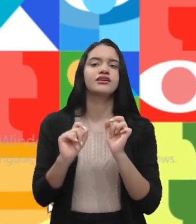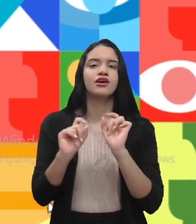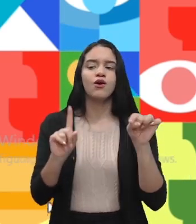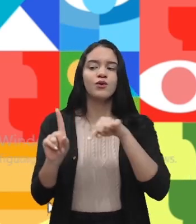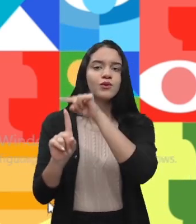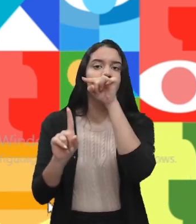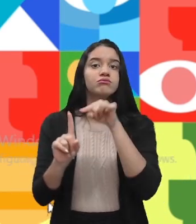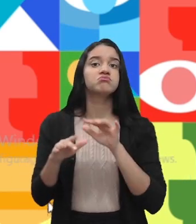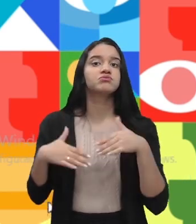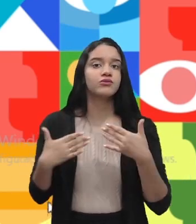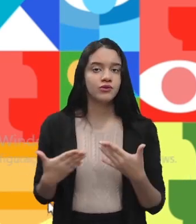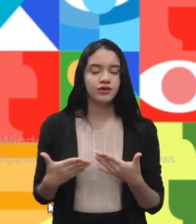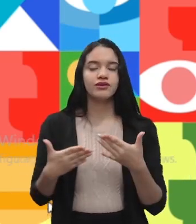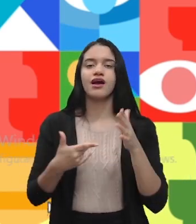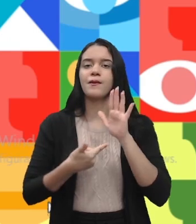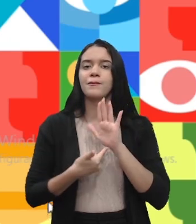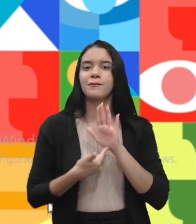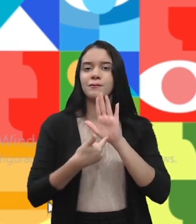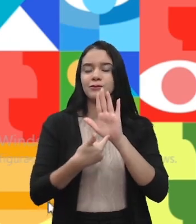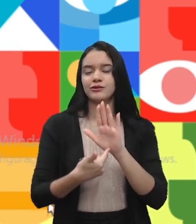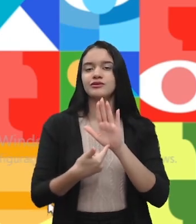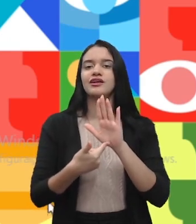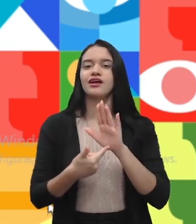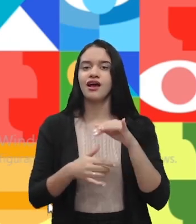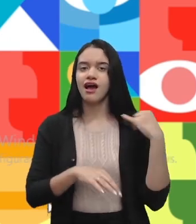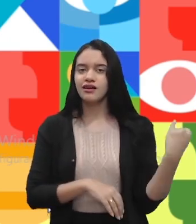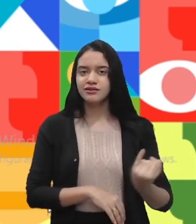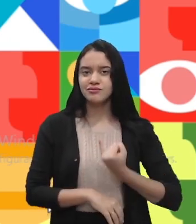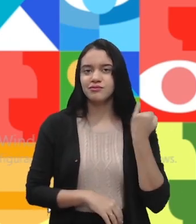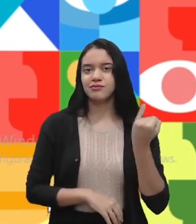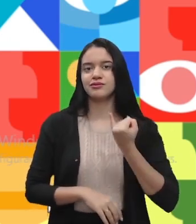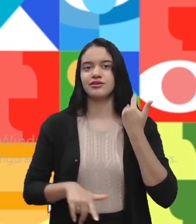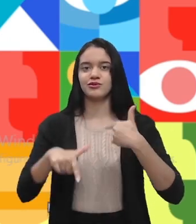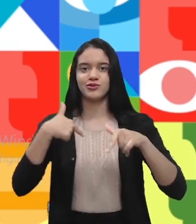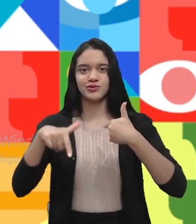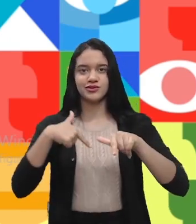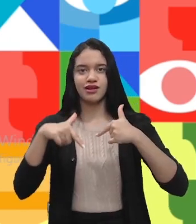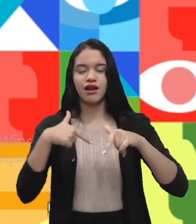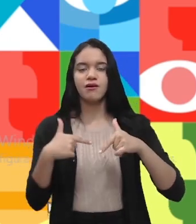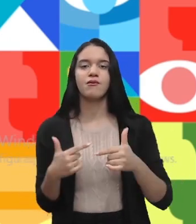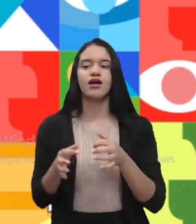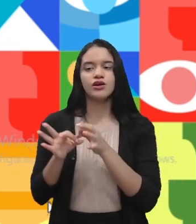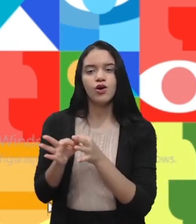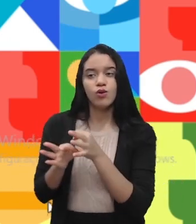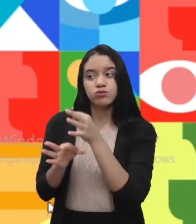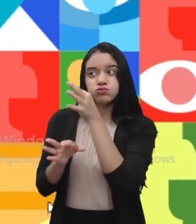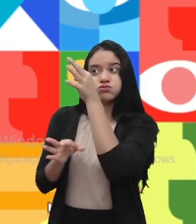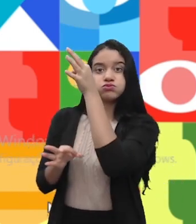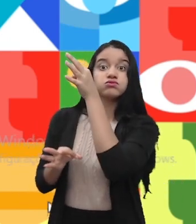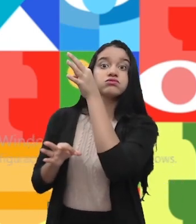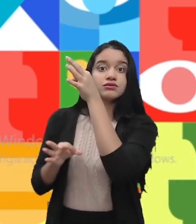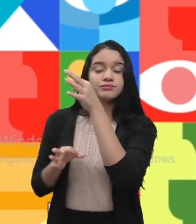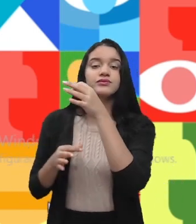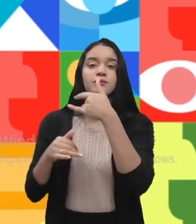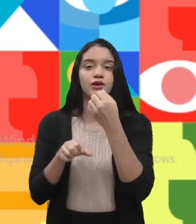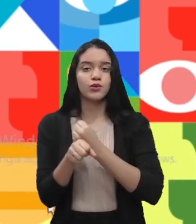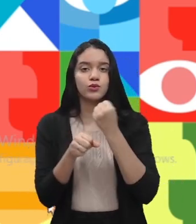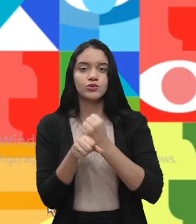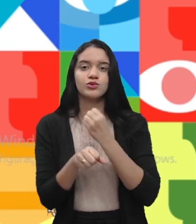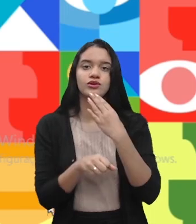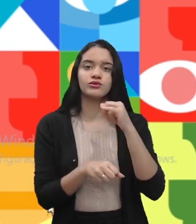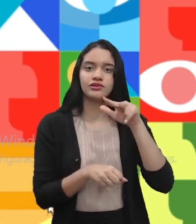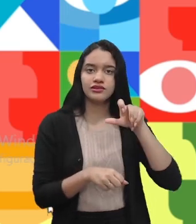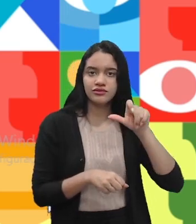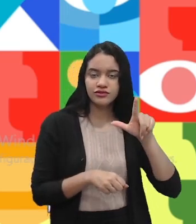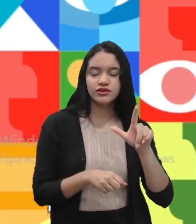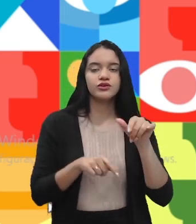objetivo apresentar a importância do trabalho em altura na construção civil com a demonstração